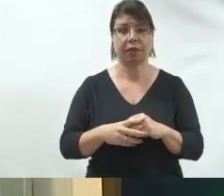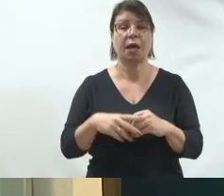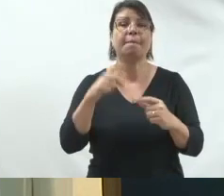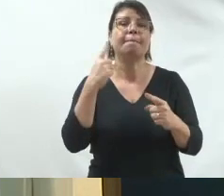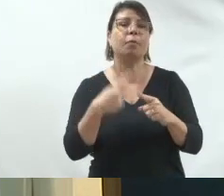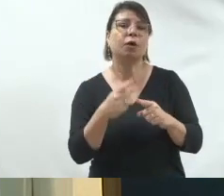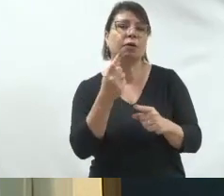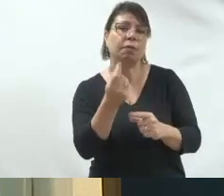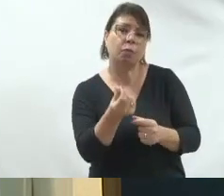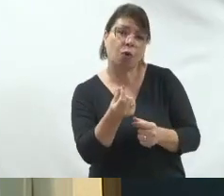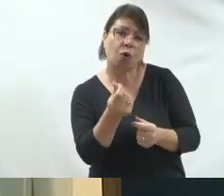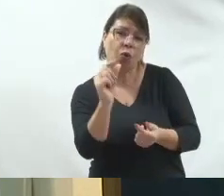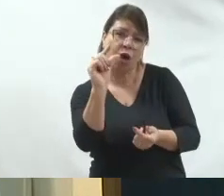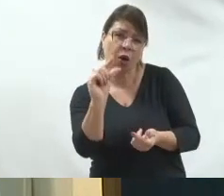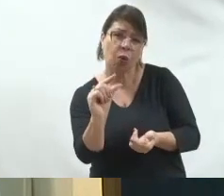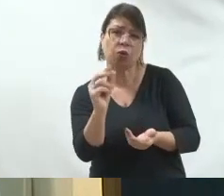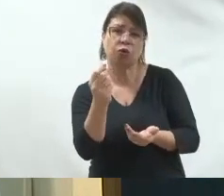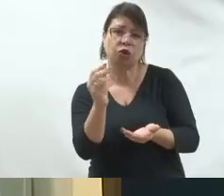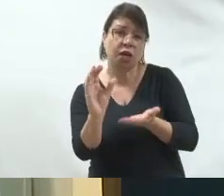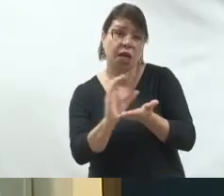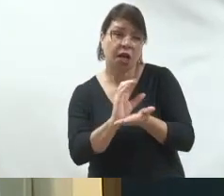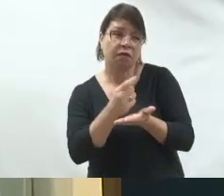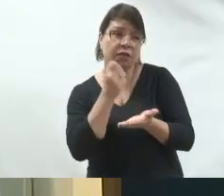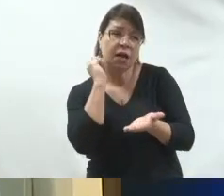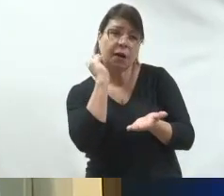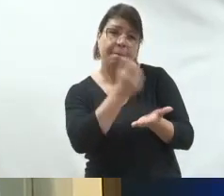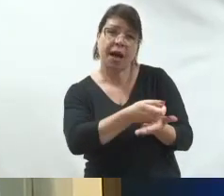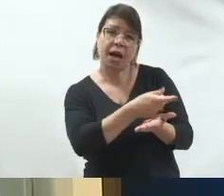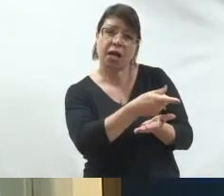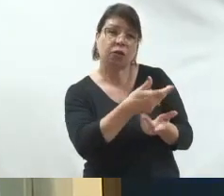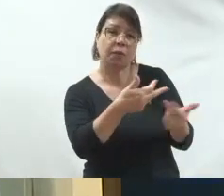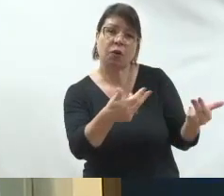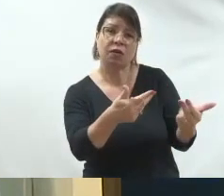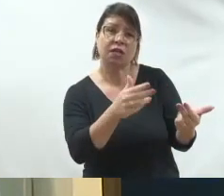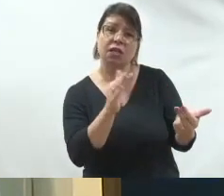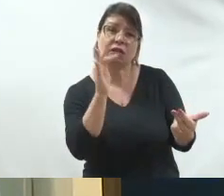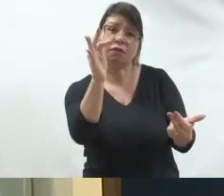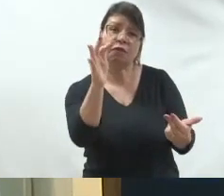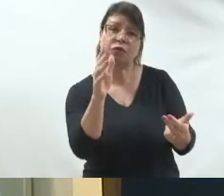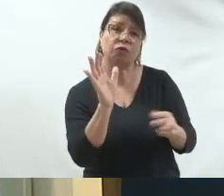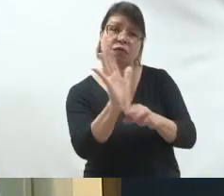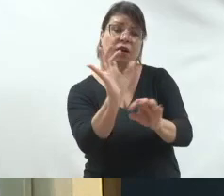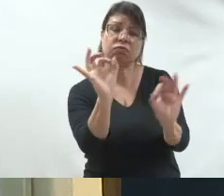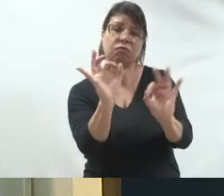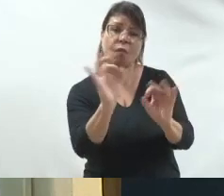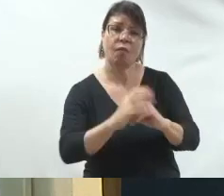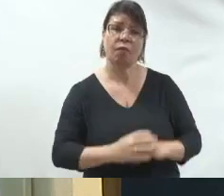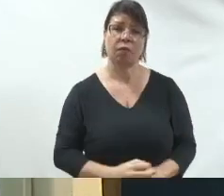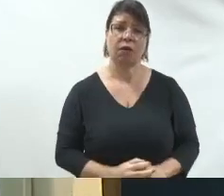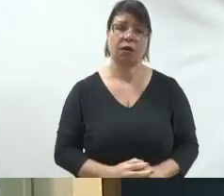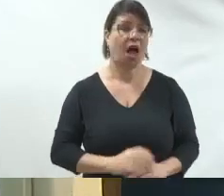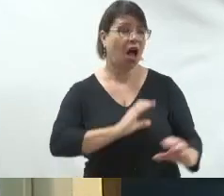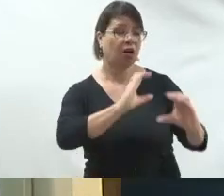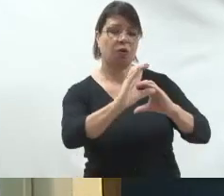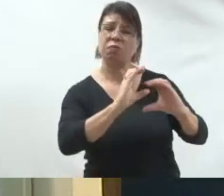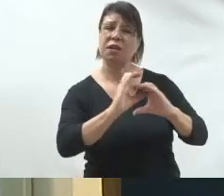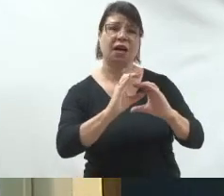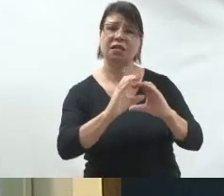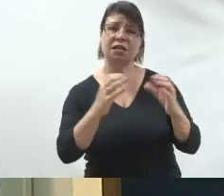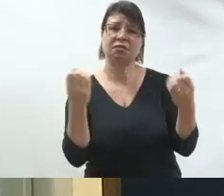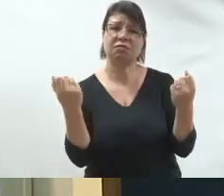você tenha, nesse momento, você está jogando ele fora. Porque a sua comunicação não vai estar gerando a